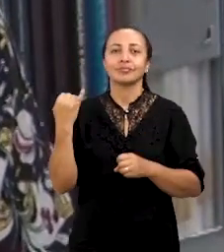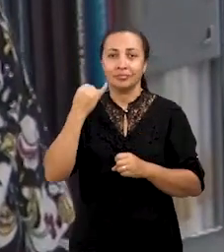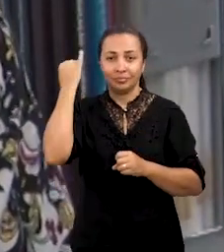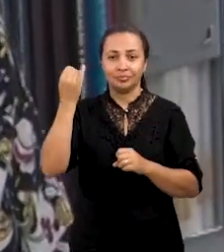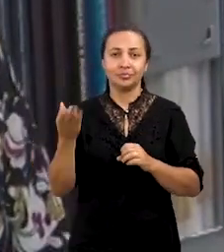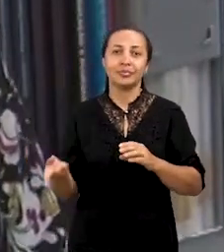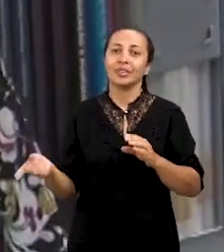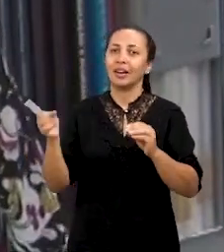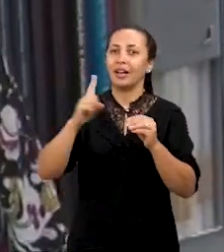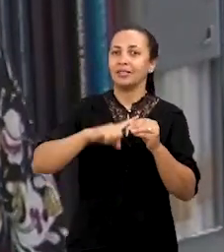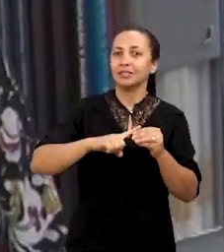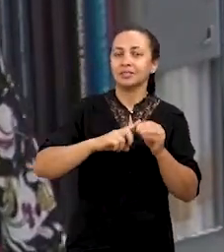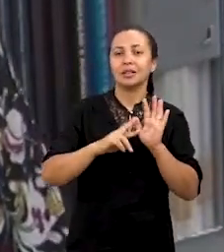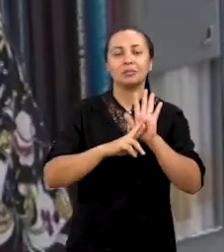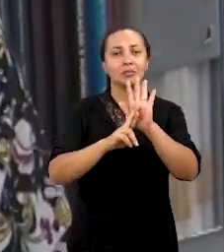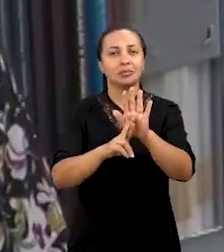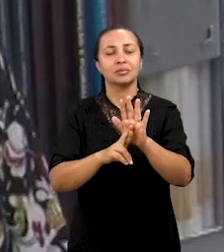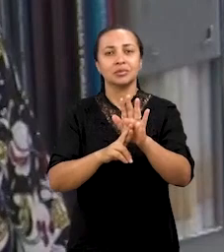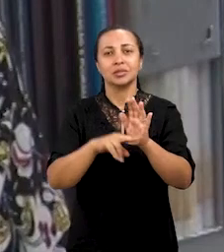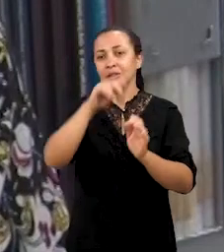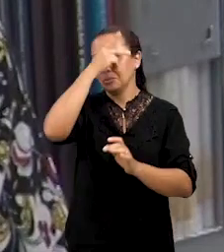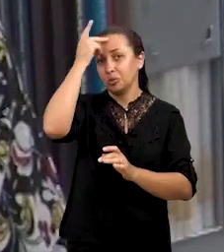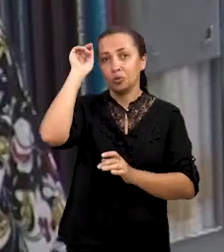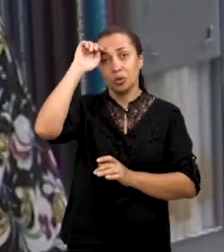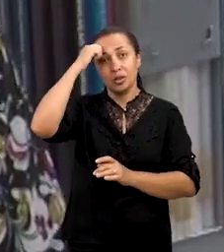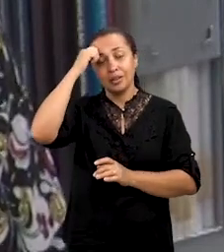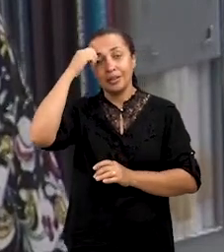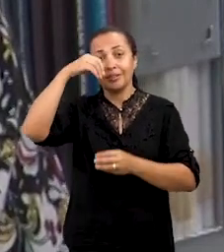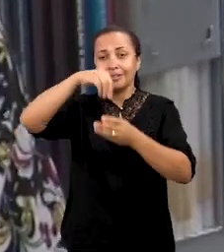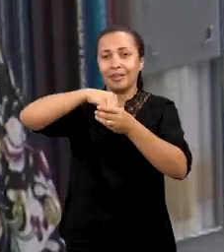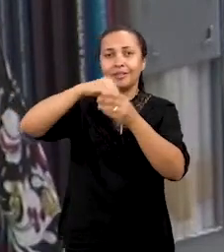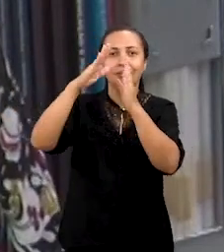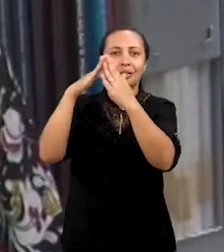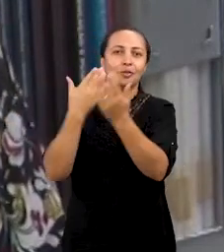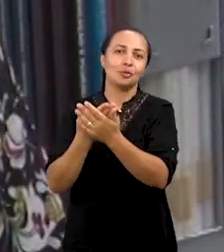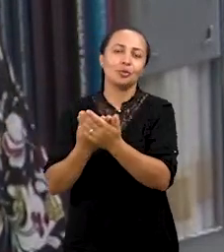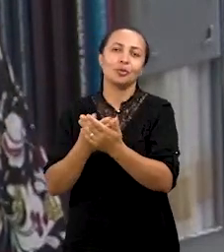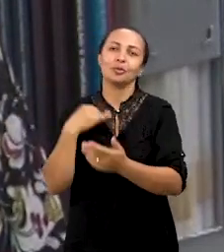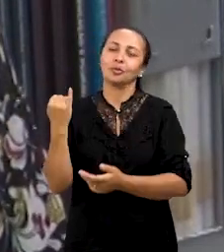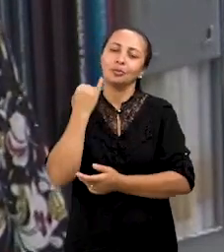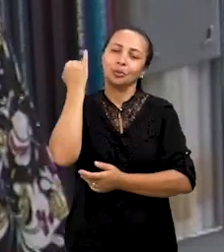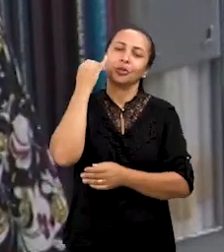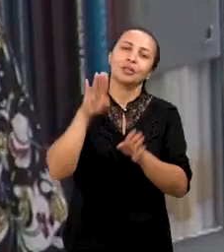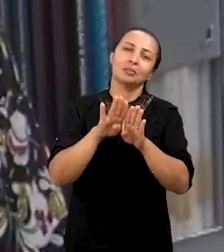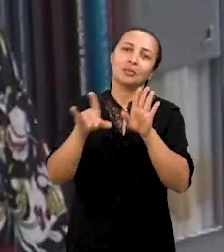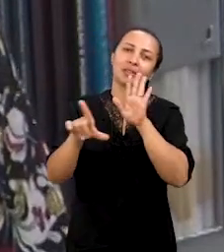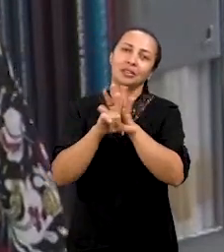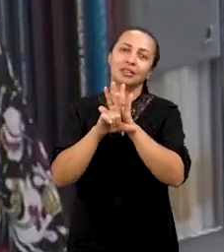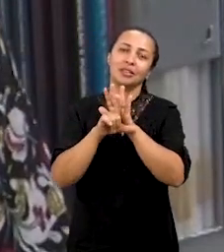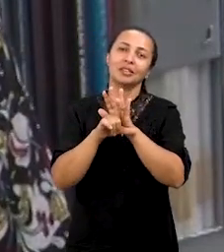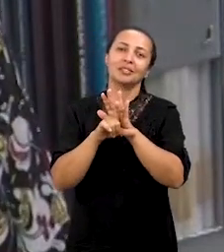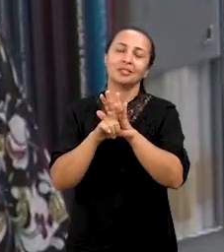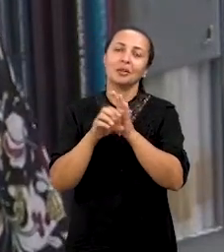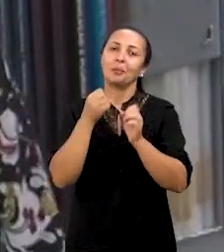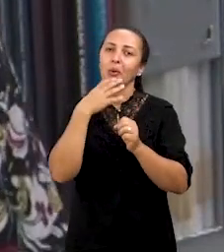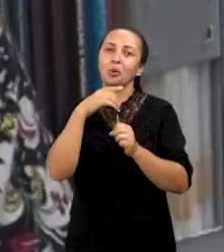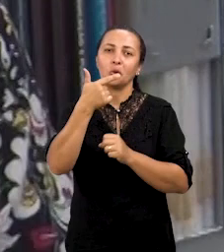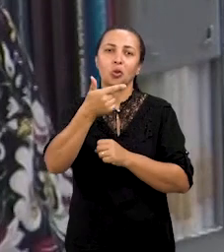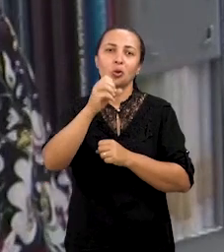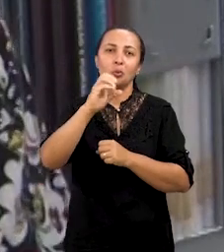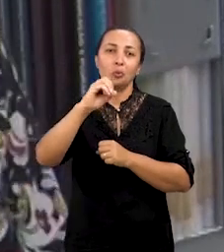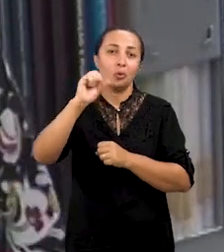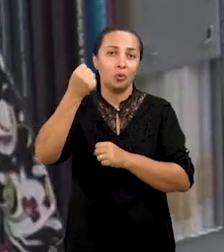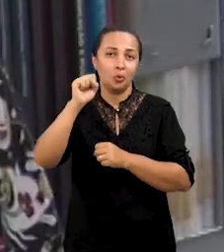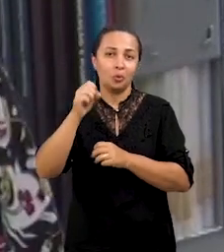trazendo essa representação do negro na escola. Então, foi importante também essa lei, inclusive, depois de 2008, foi